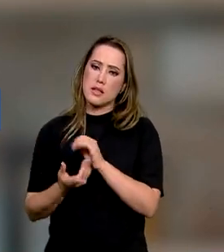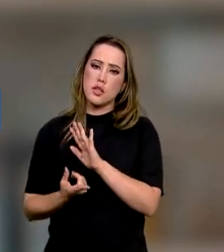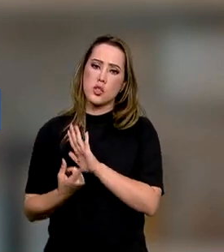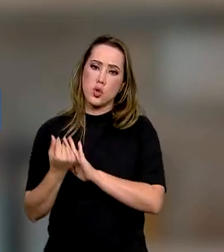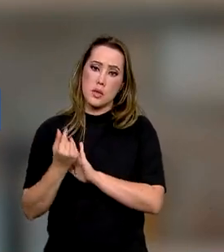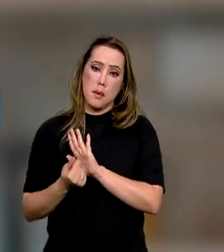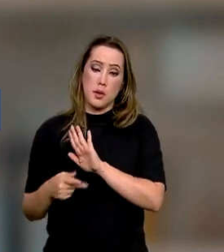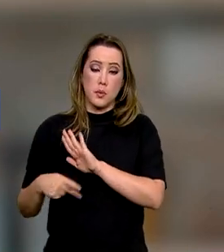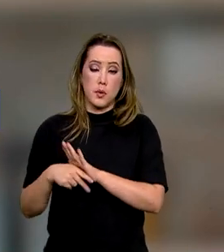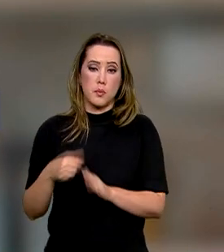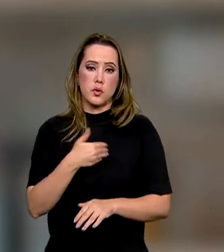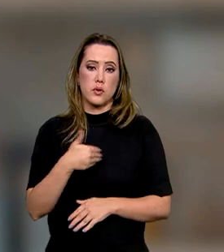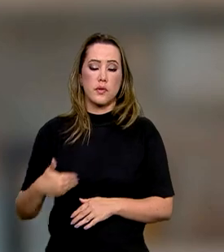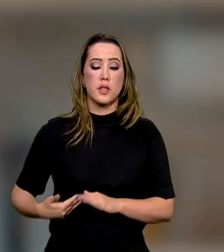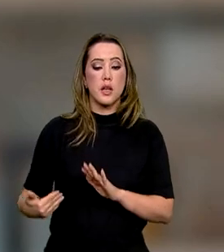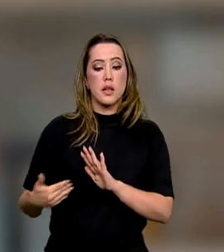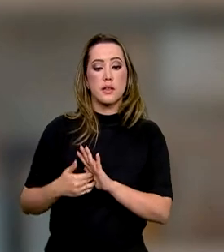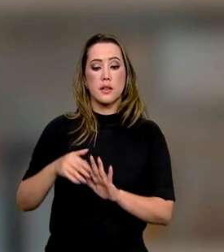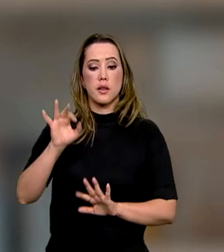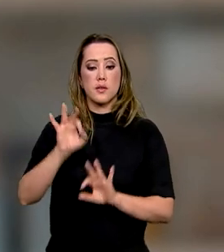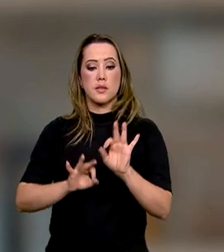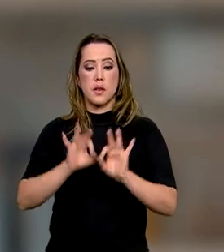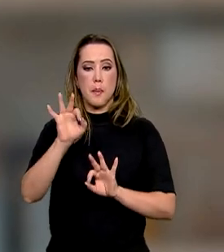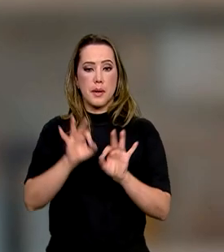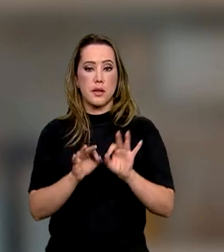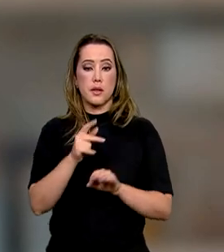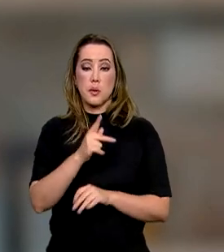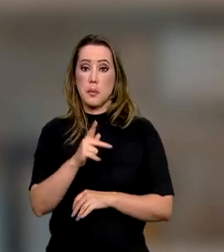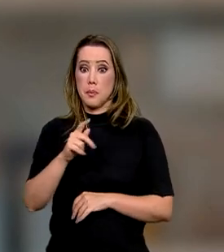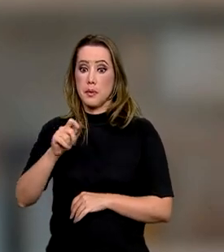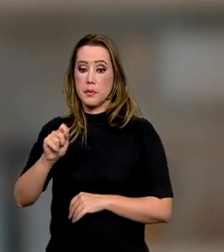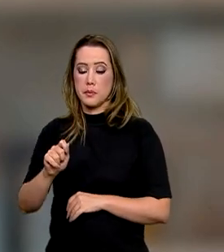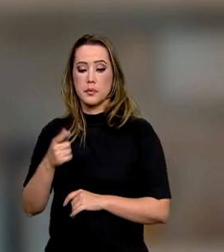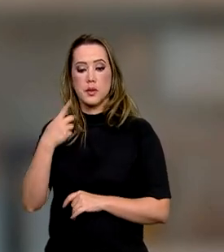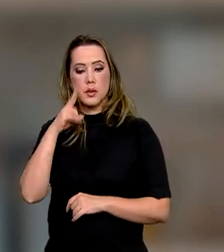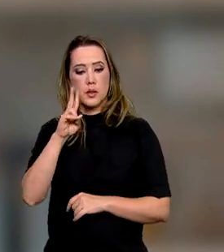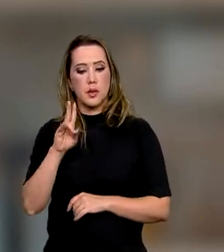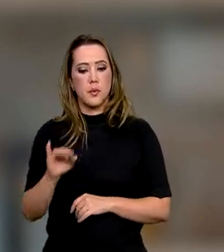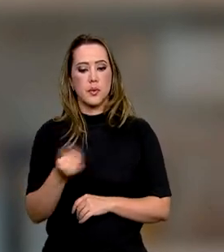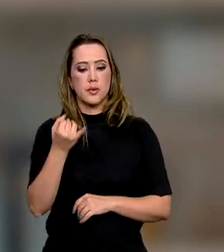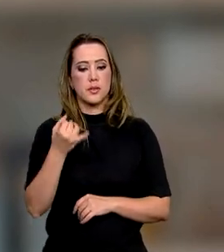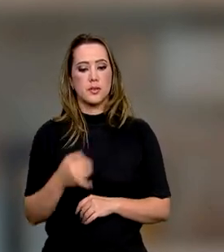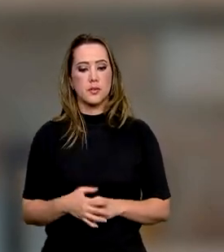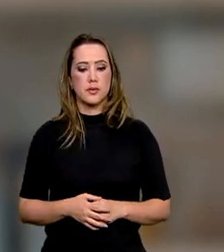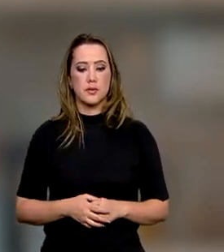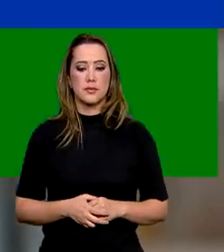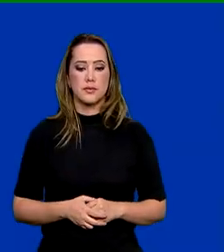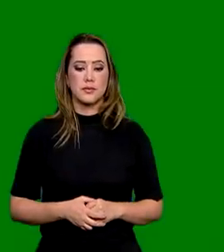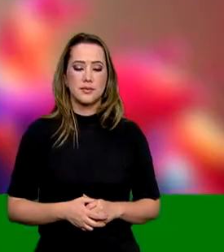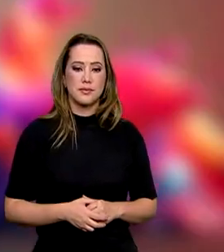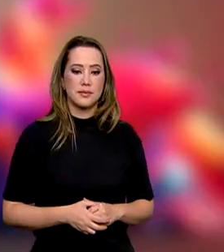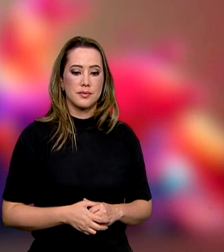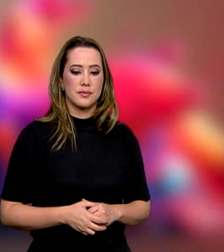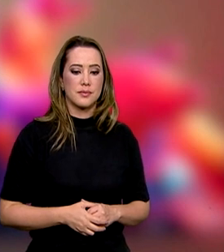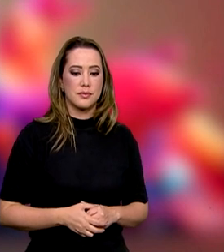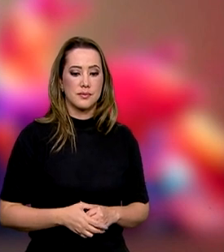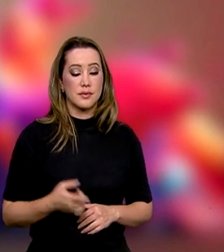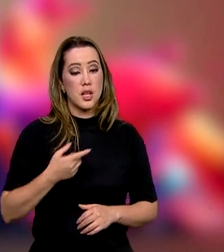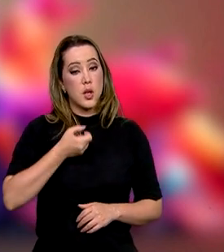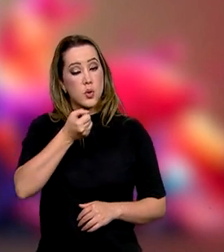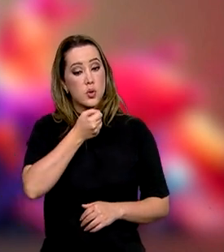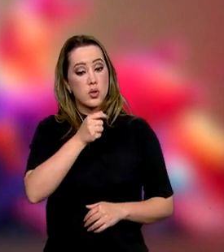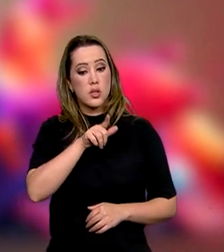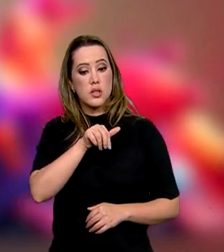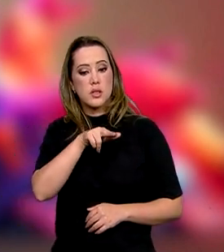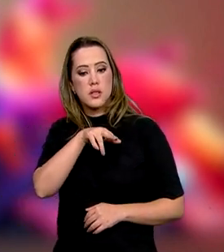públicas até a programação orçamentária e financeira. Aproveite! Eu sou a jornalista